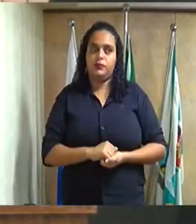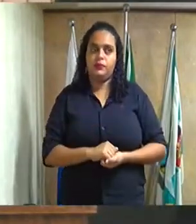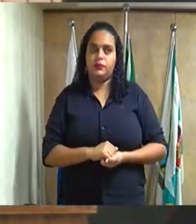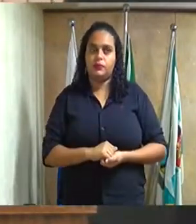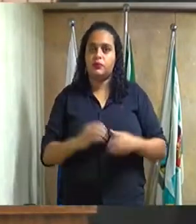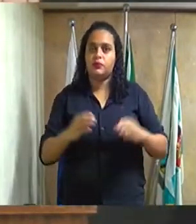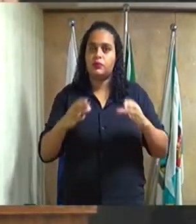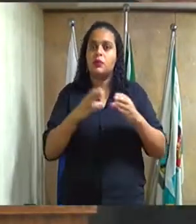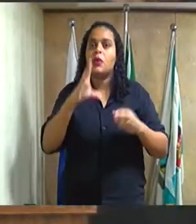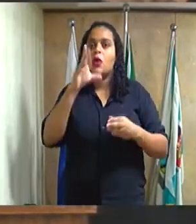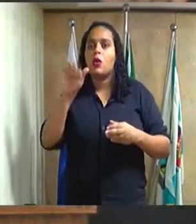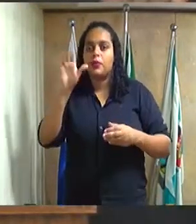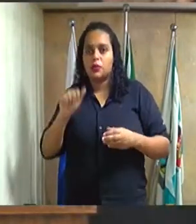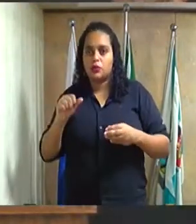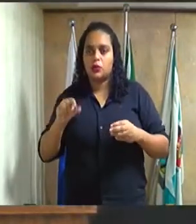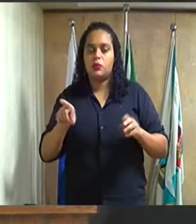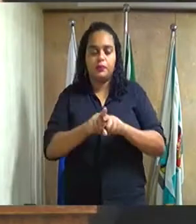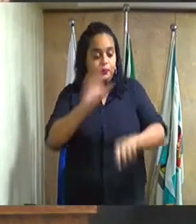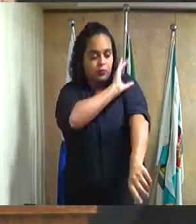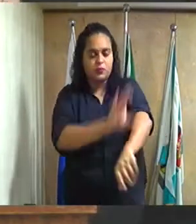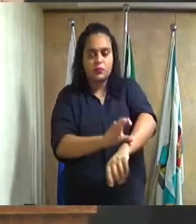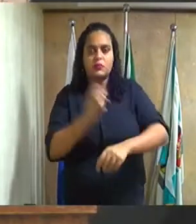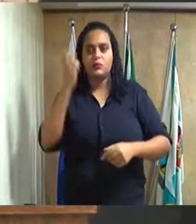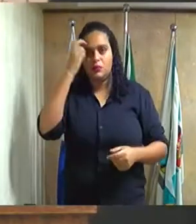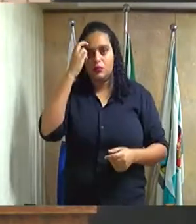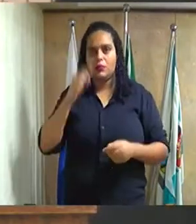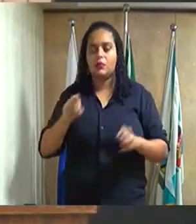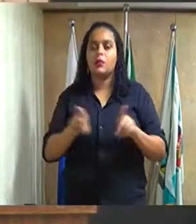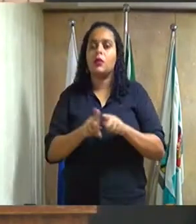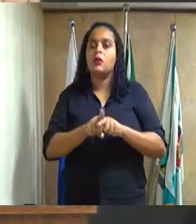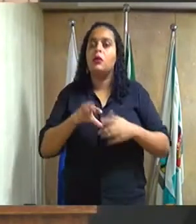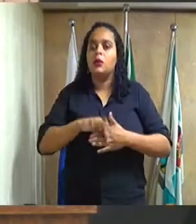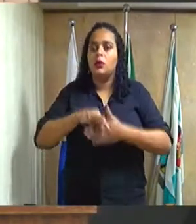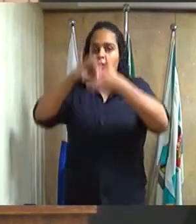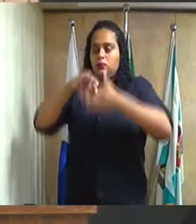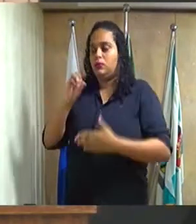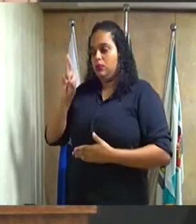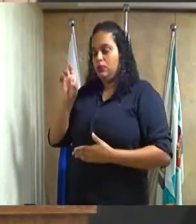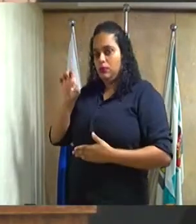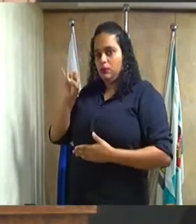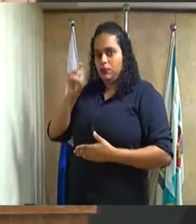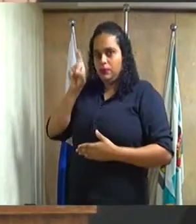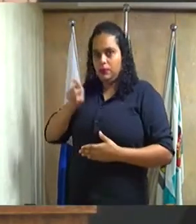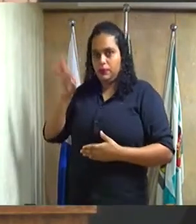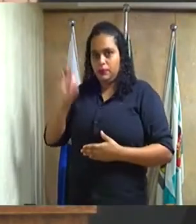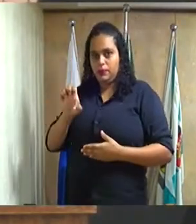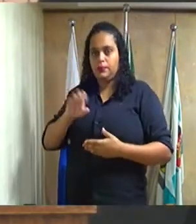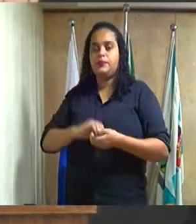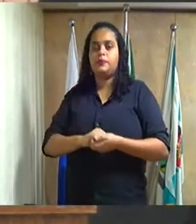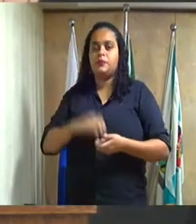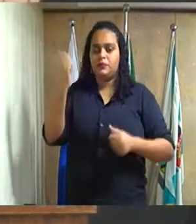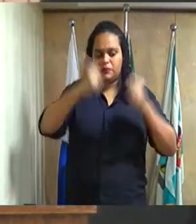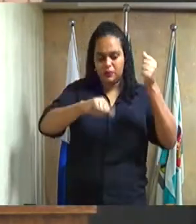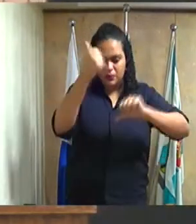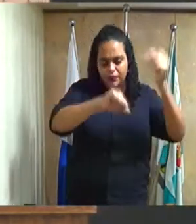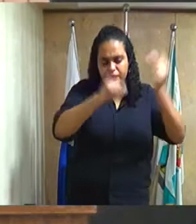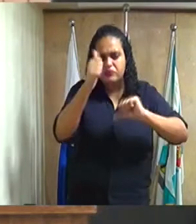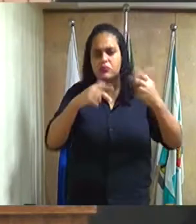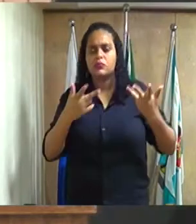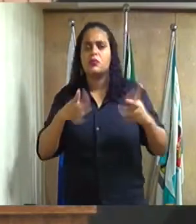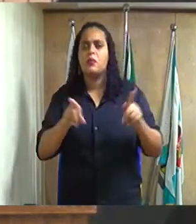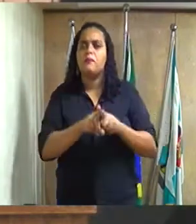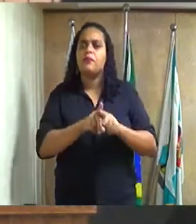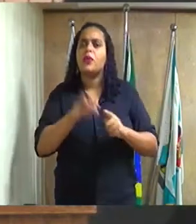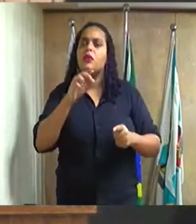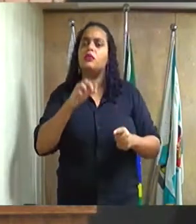comissão de cultura, nós estamos aqui com uma dos seus representantes, professora Deise, que faça uma avaliação bem fundamentada,